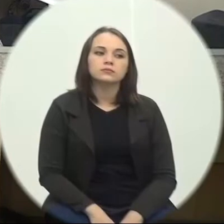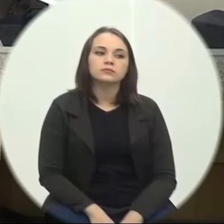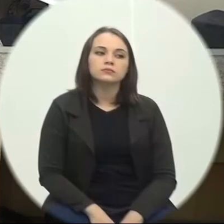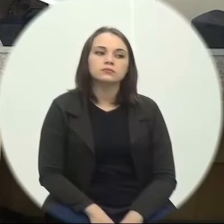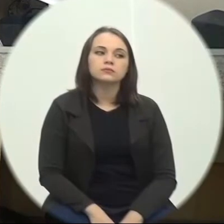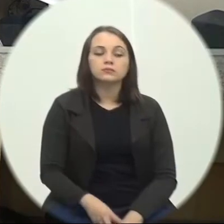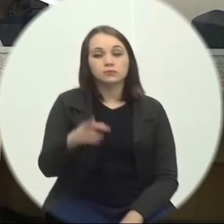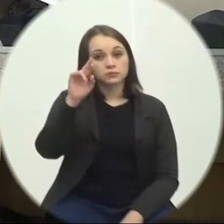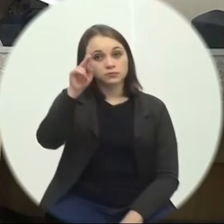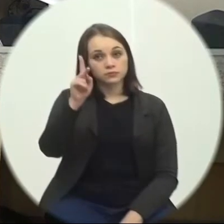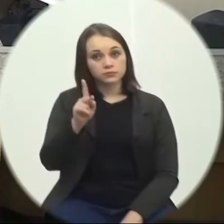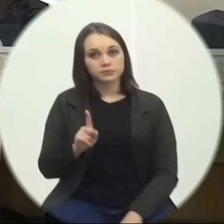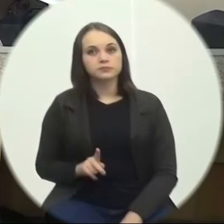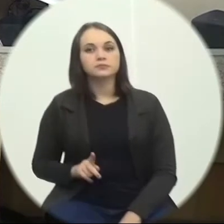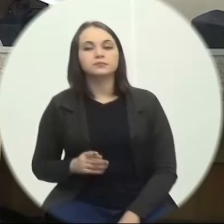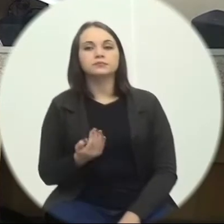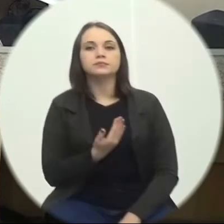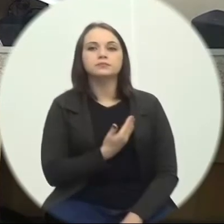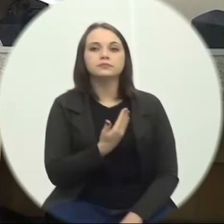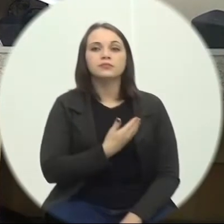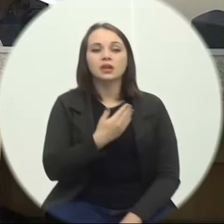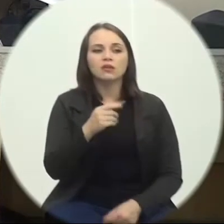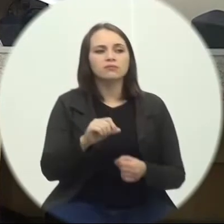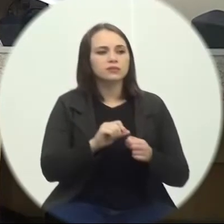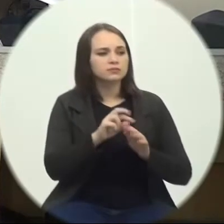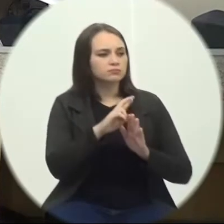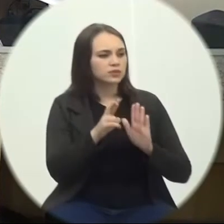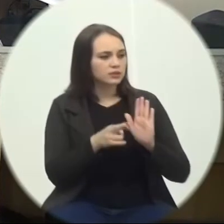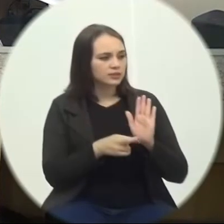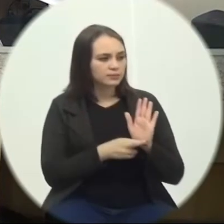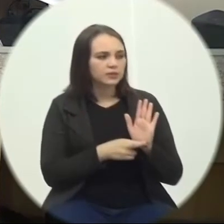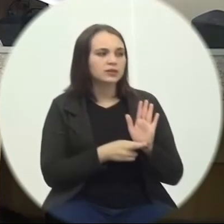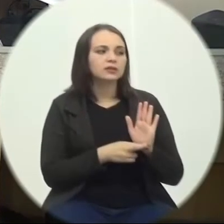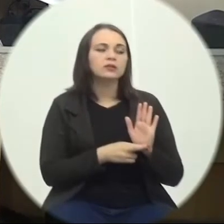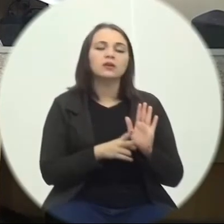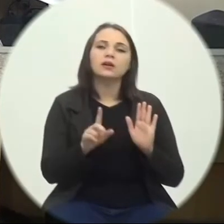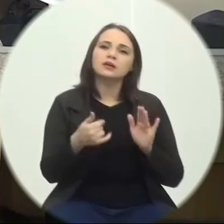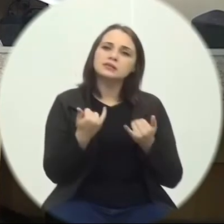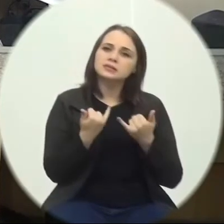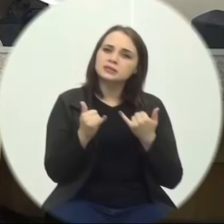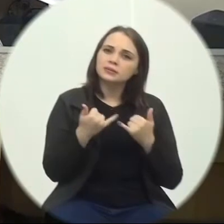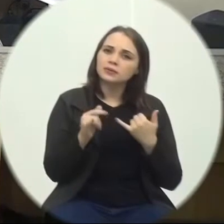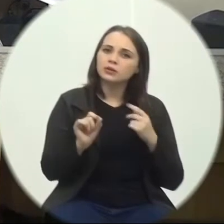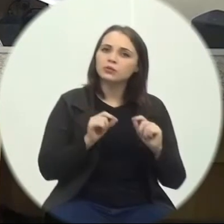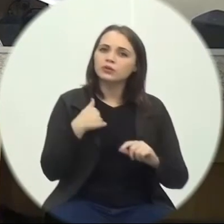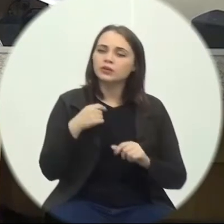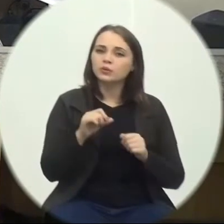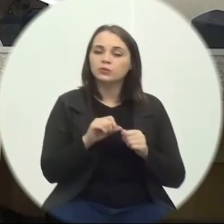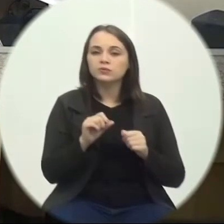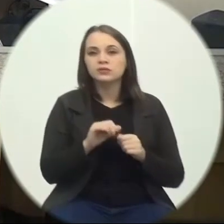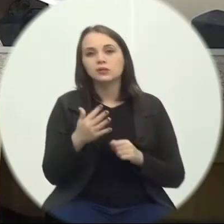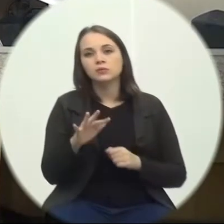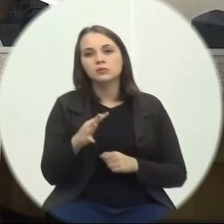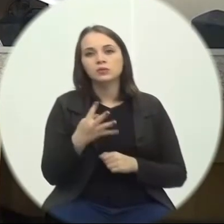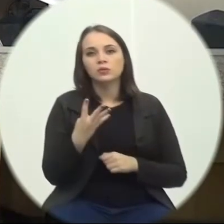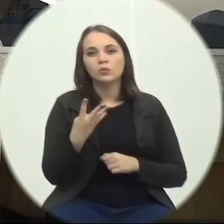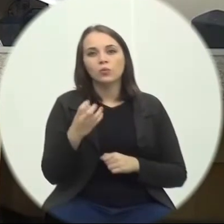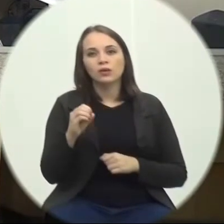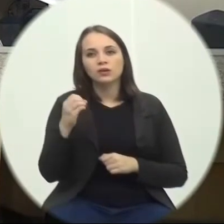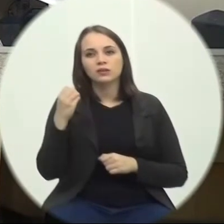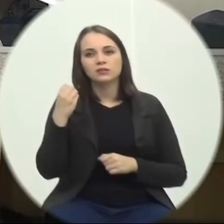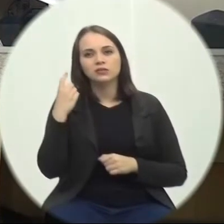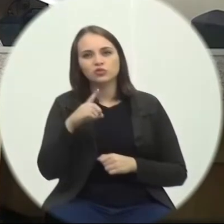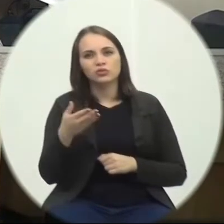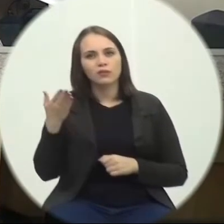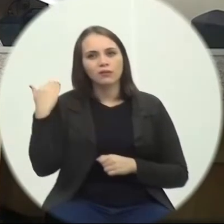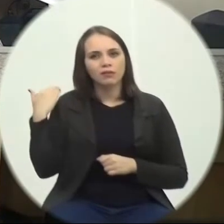Senhor presidente Nobres Colegas Faço Esse requerimento Que é praticamente Idêntico Ao que fiz Há cerca De 40 Dias 30 40